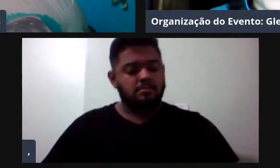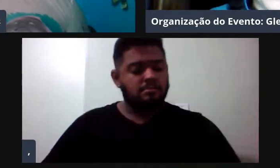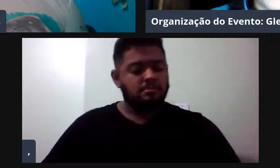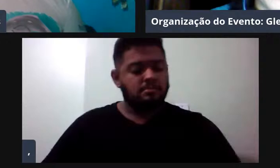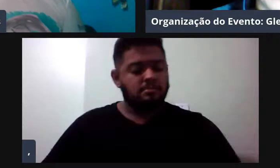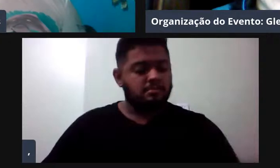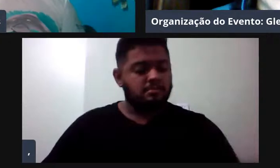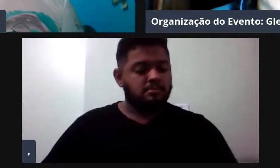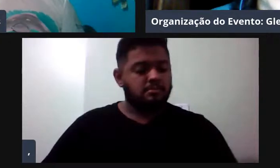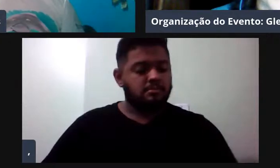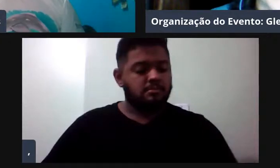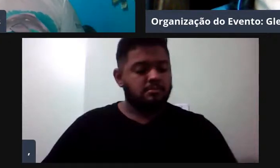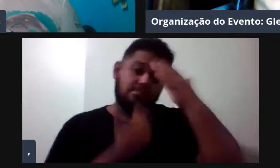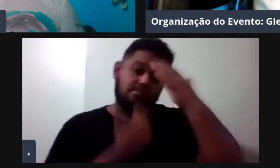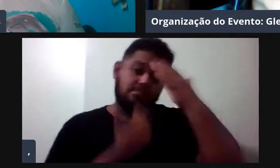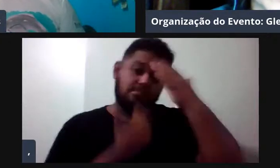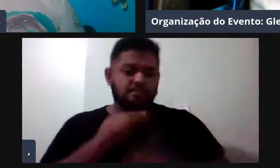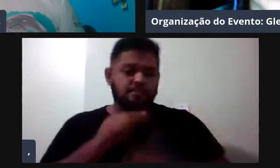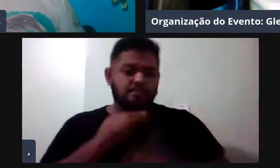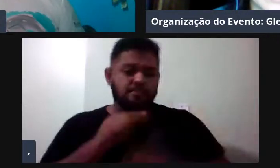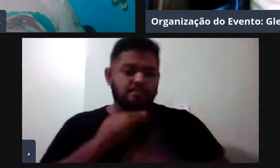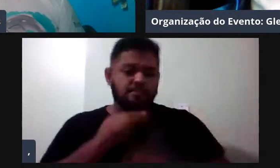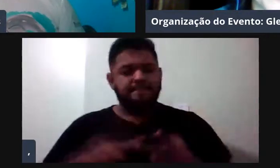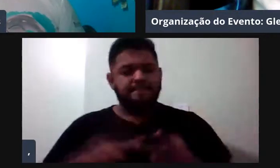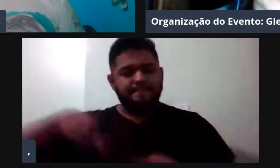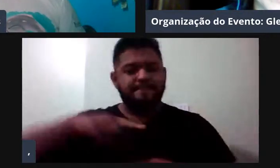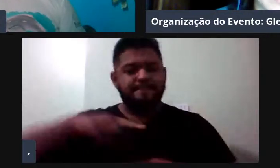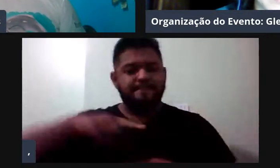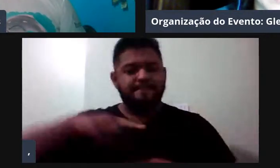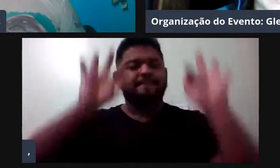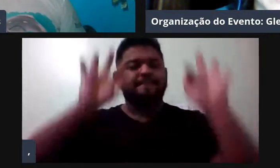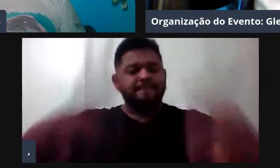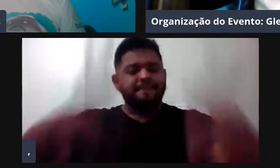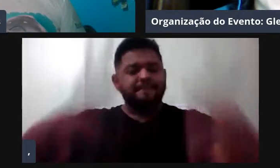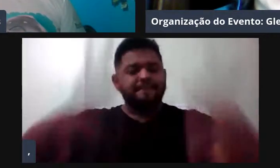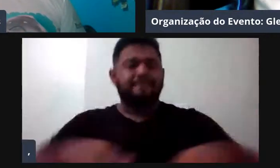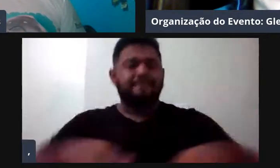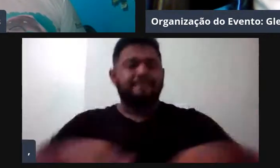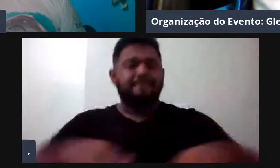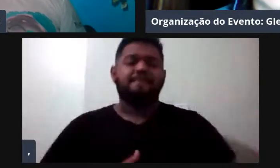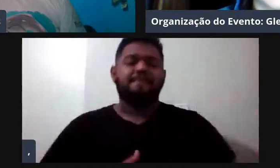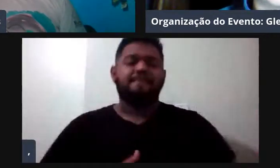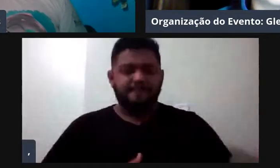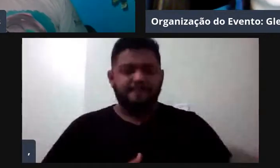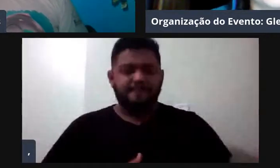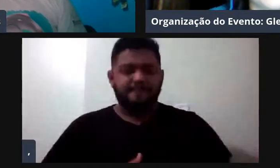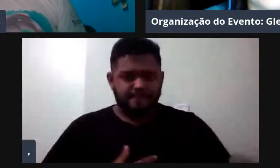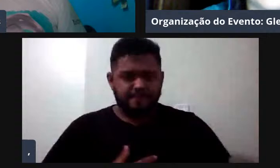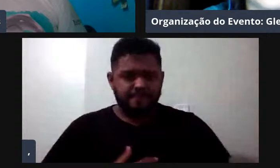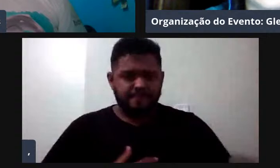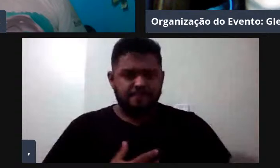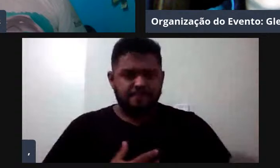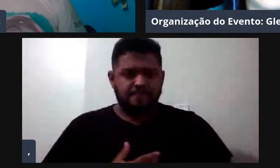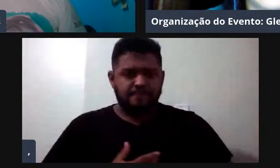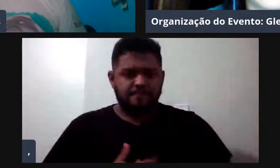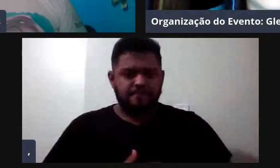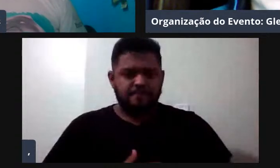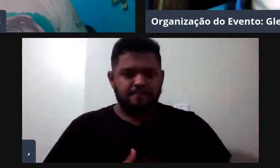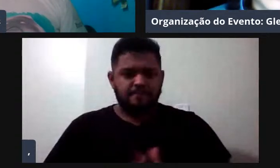bem, com isso nós encerramos o evento, pelo menos esse palestra, esse círculo de palestra de hoje,